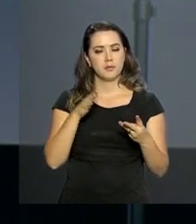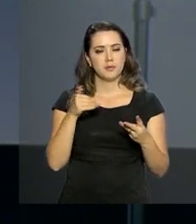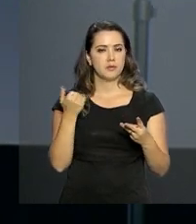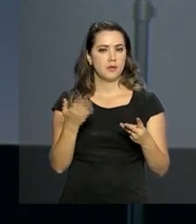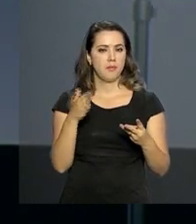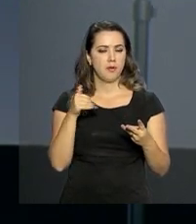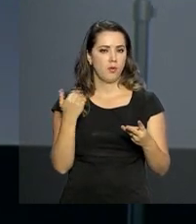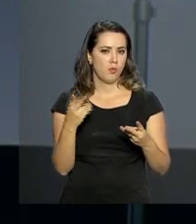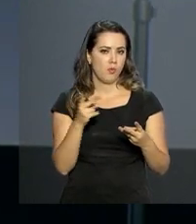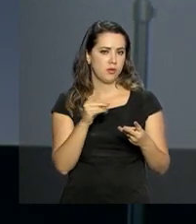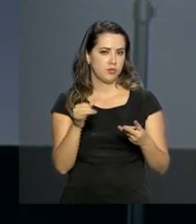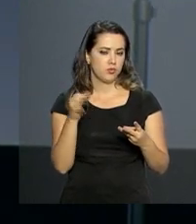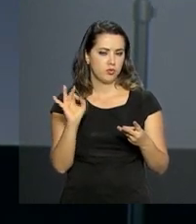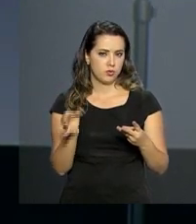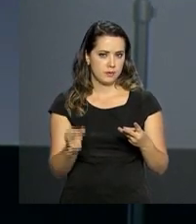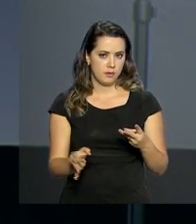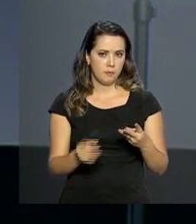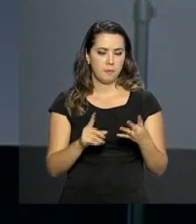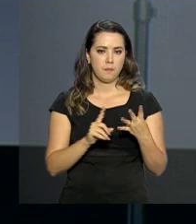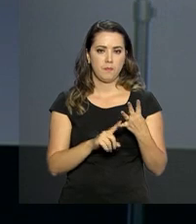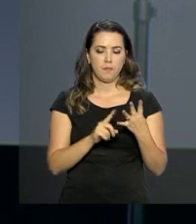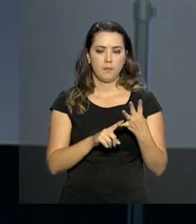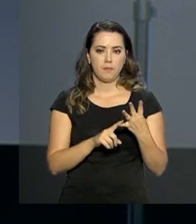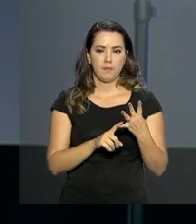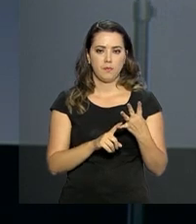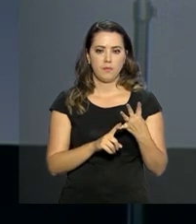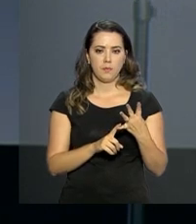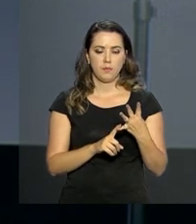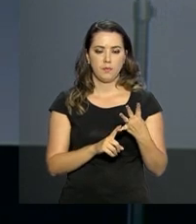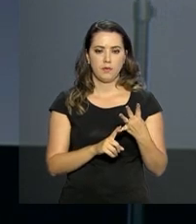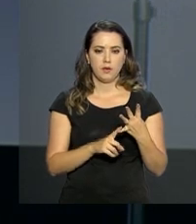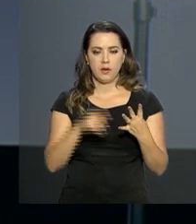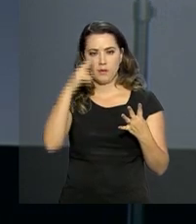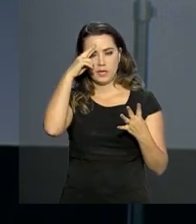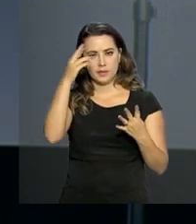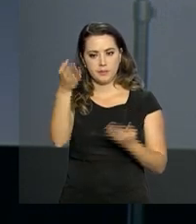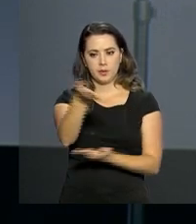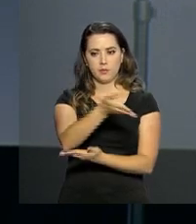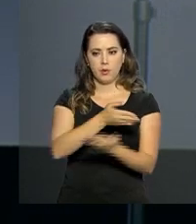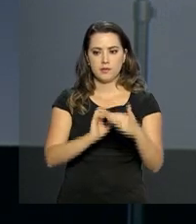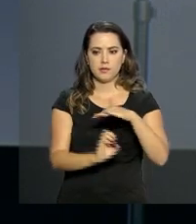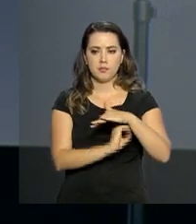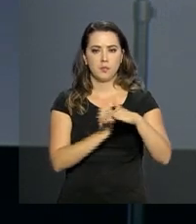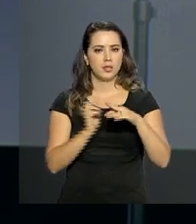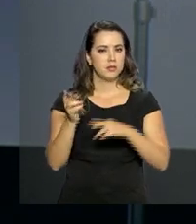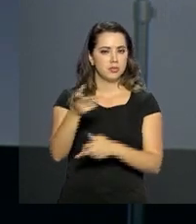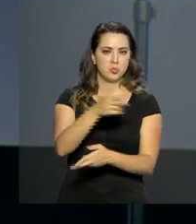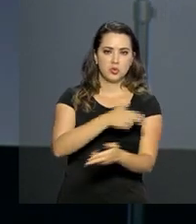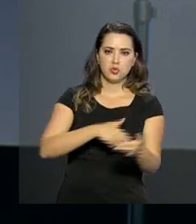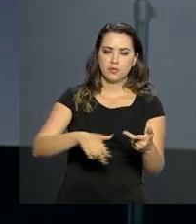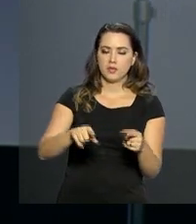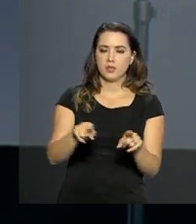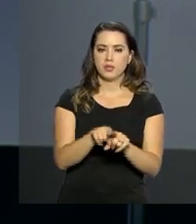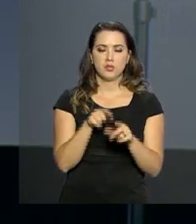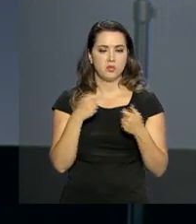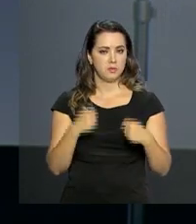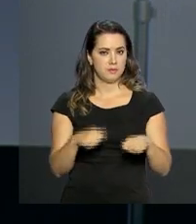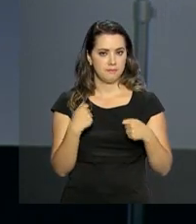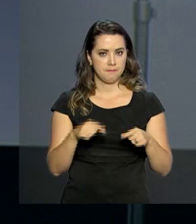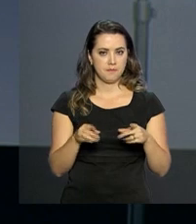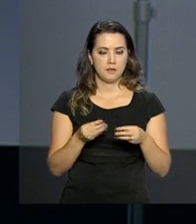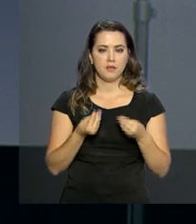de conhecimento de todos, a necessidade de respeito à concorrência, a necessidade de se garantir